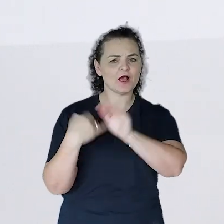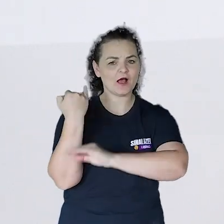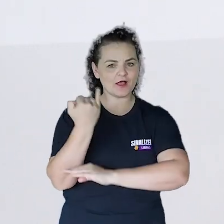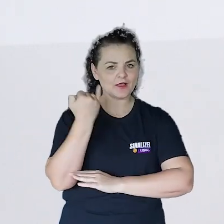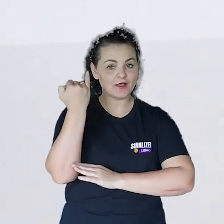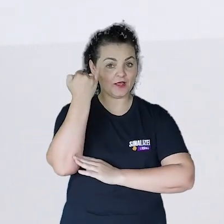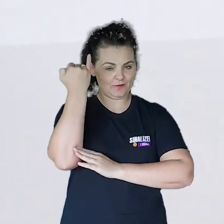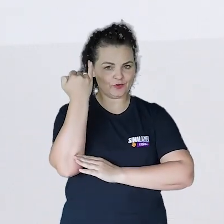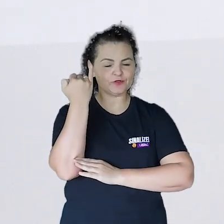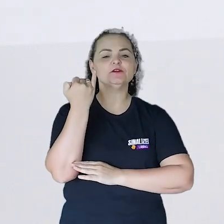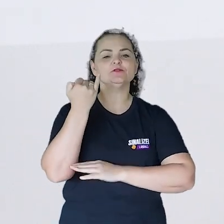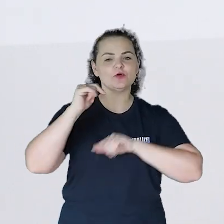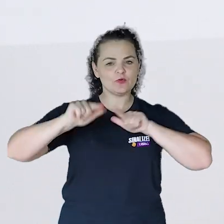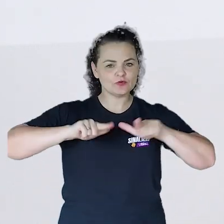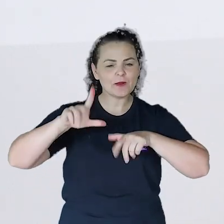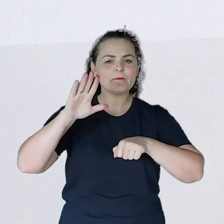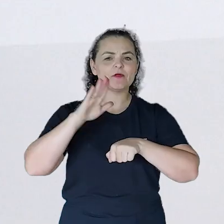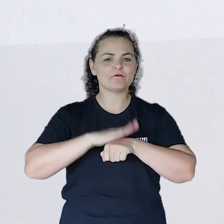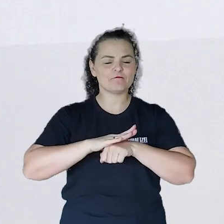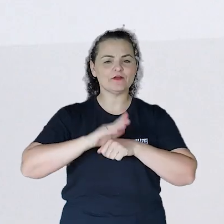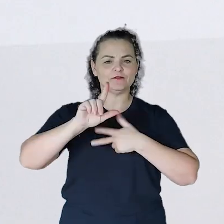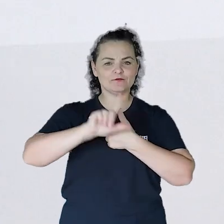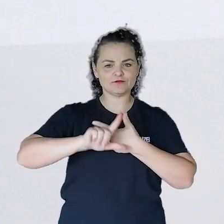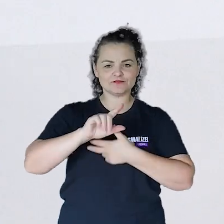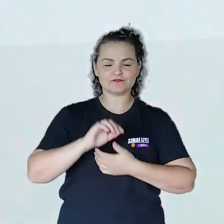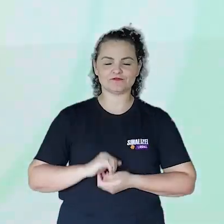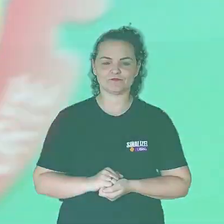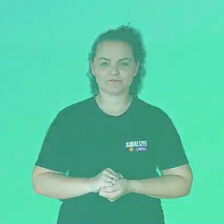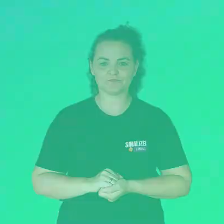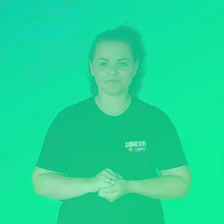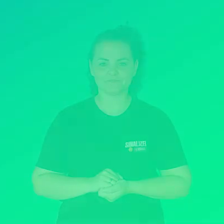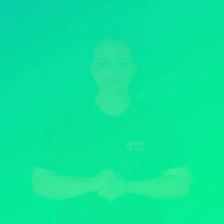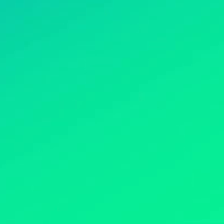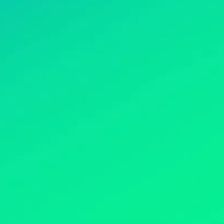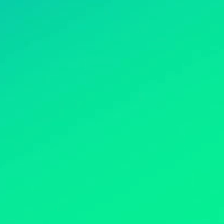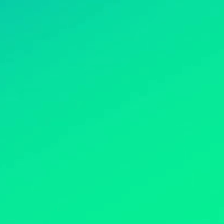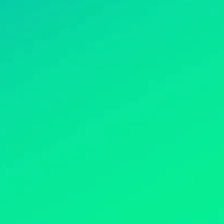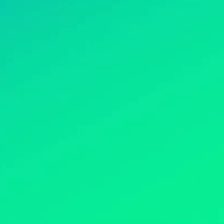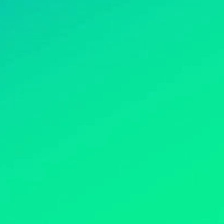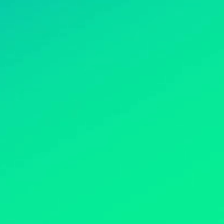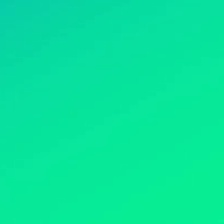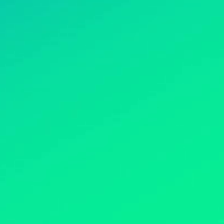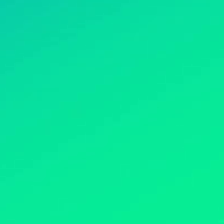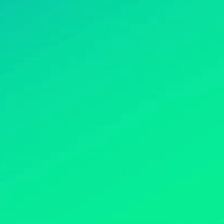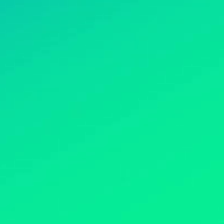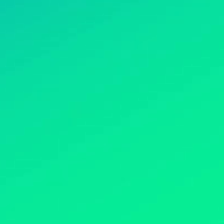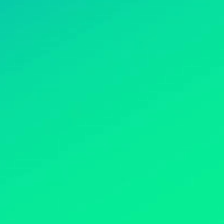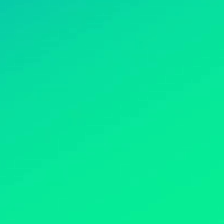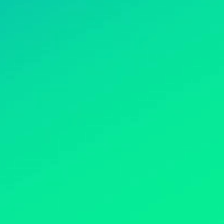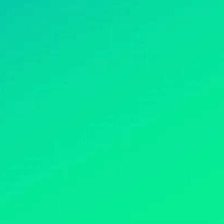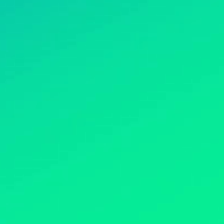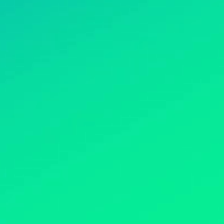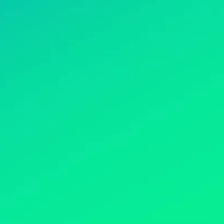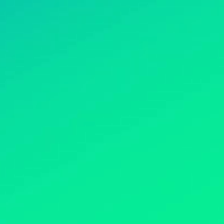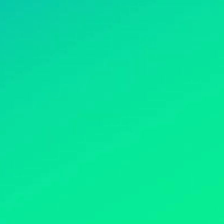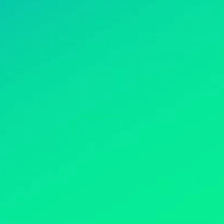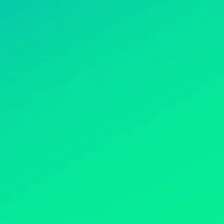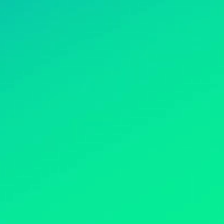a importância da sua atuação no legislativo. Legenda Zanotto